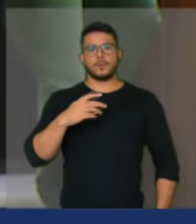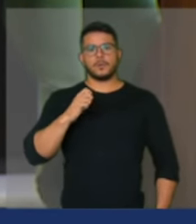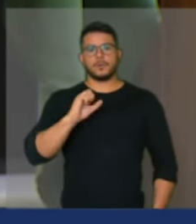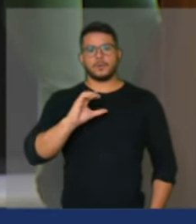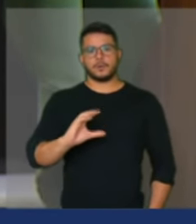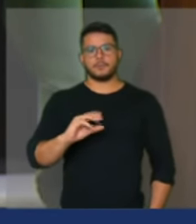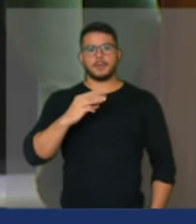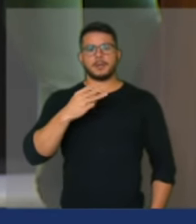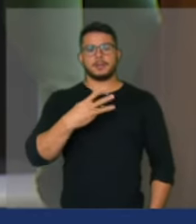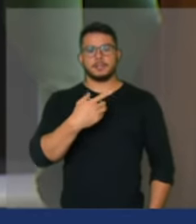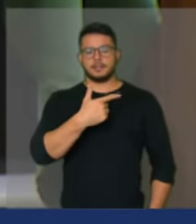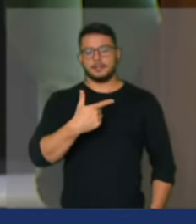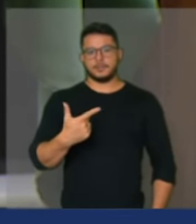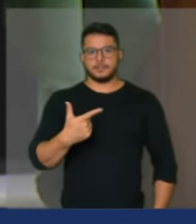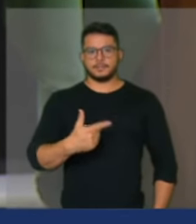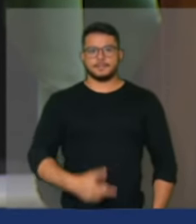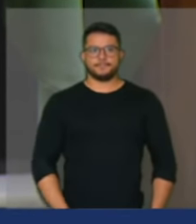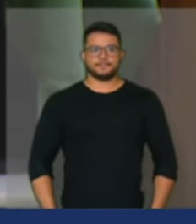a entrega do Estado brasileiro